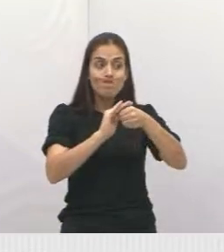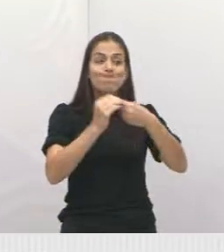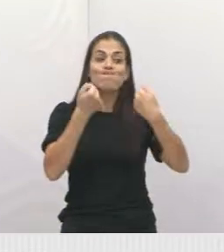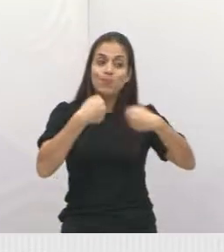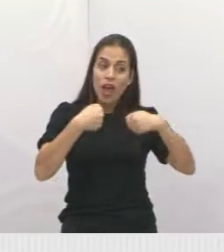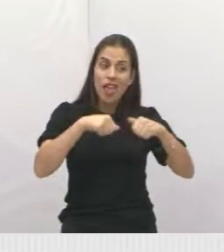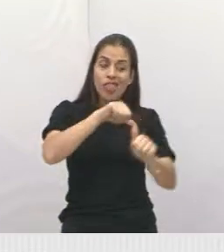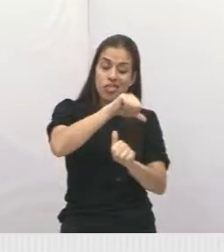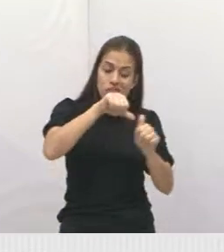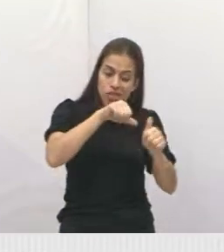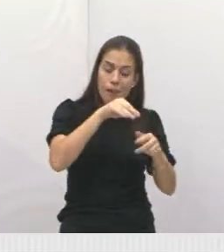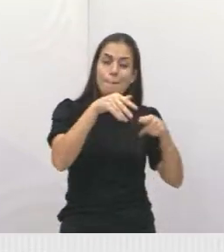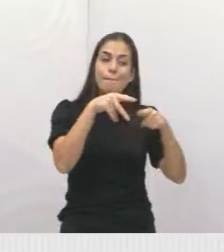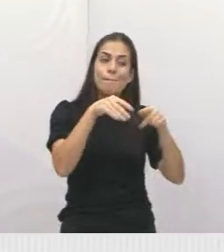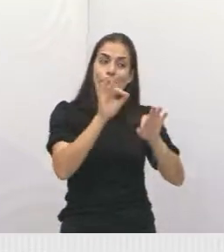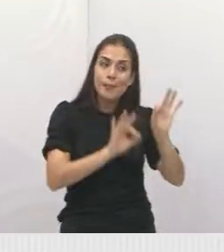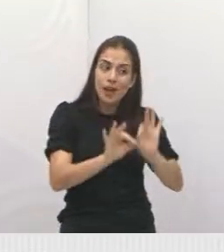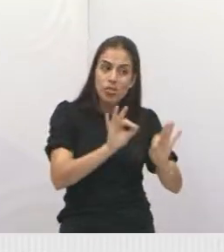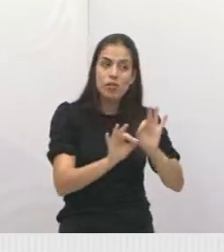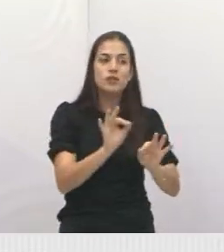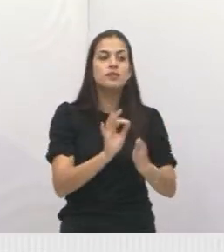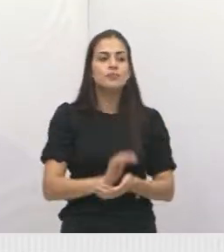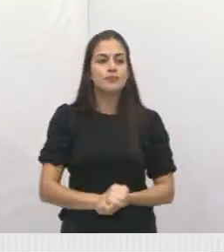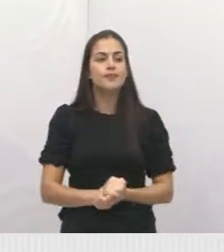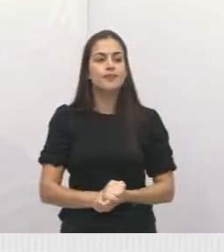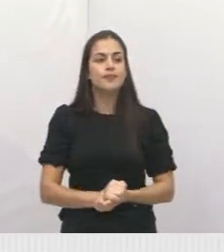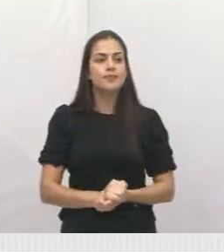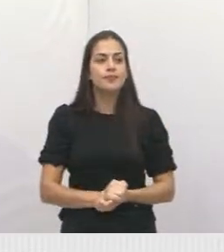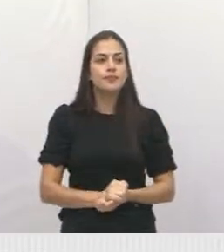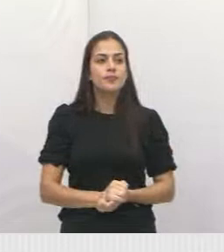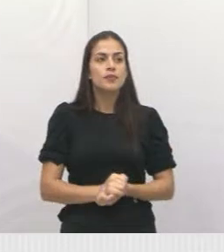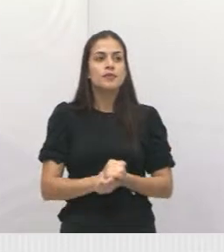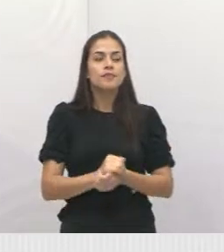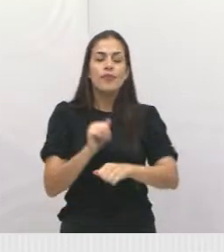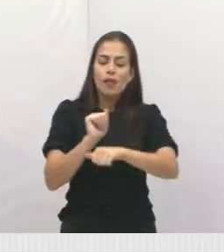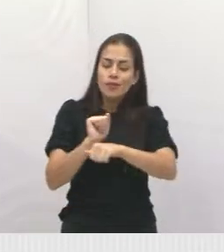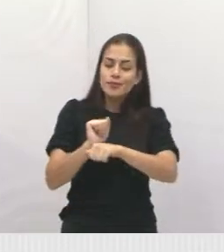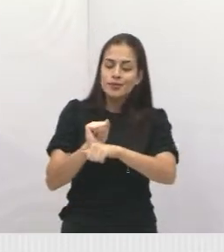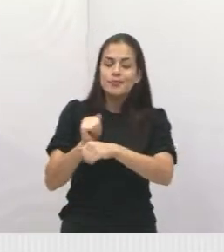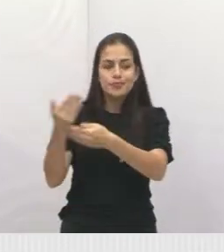também manutenção. E espero ser atendido.